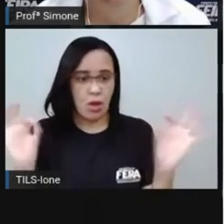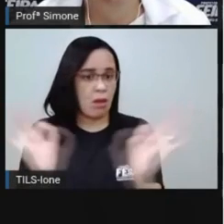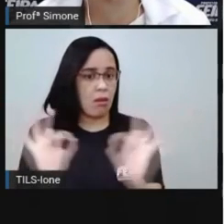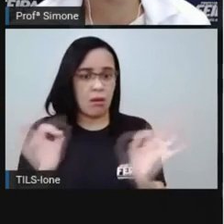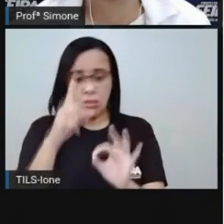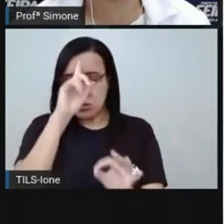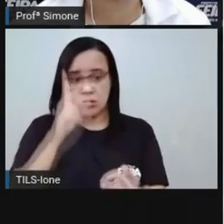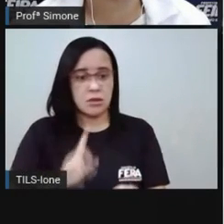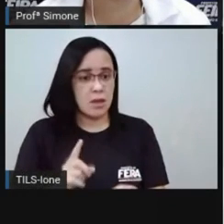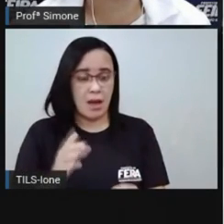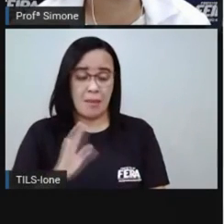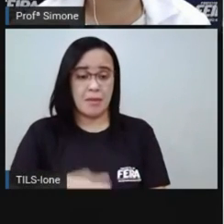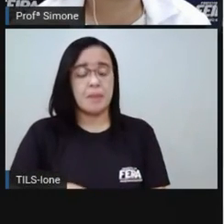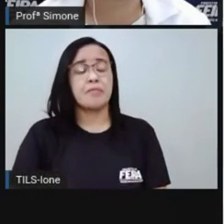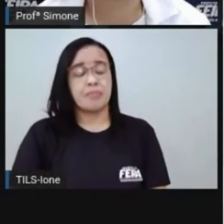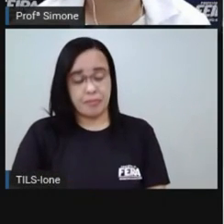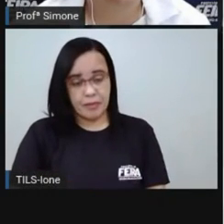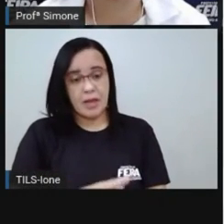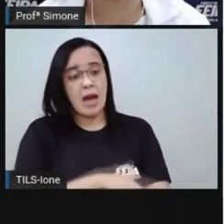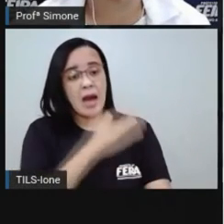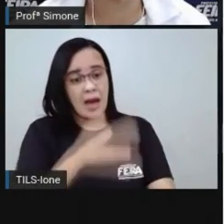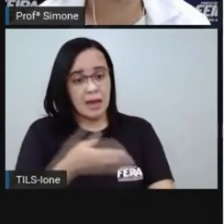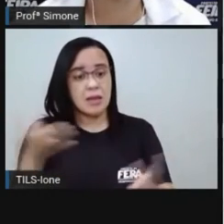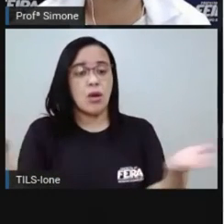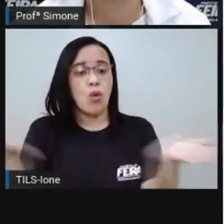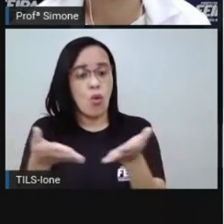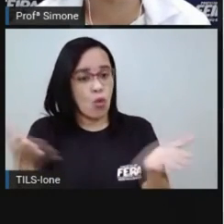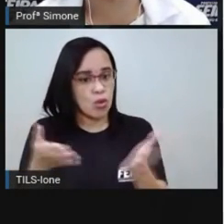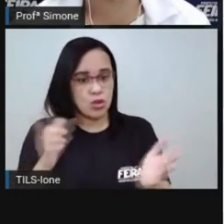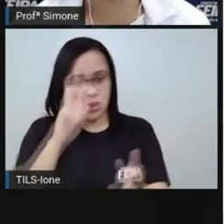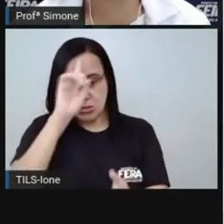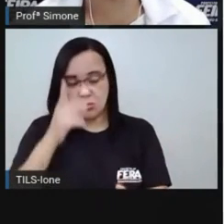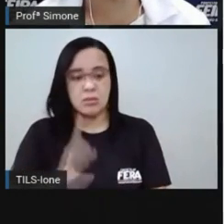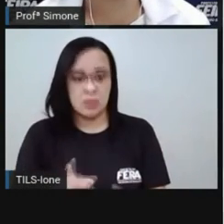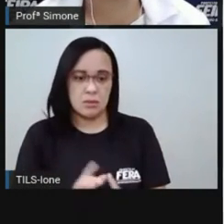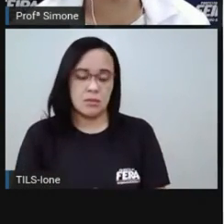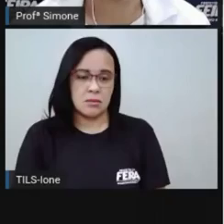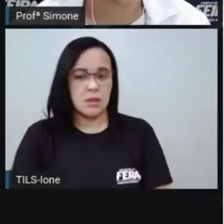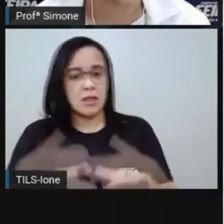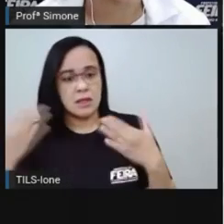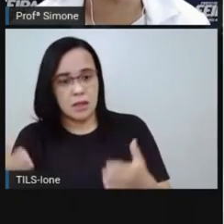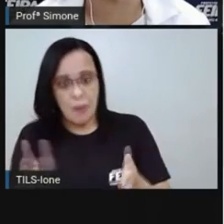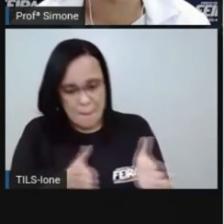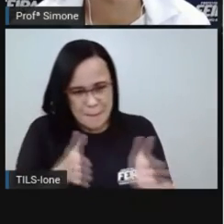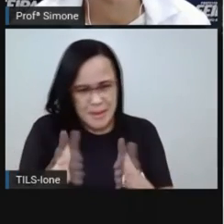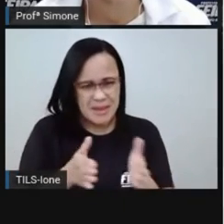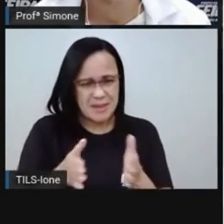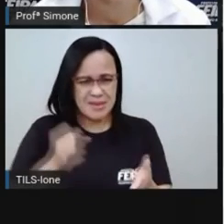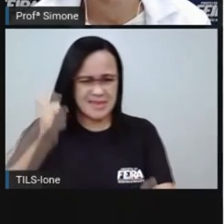então esses são alguns episódios marcantes da ditadura civil militar